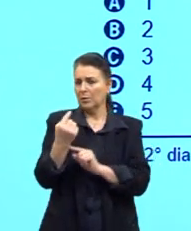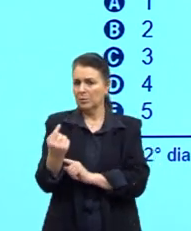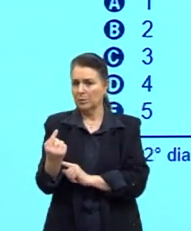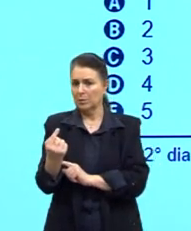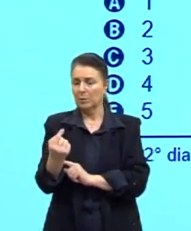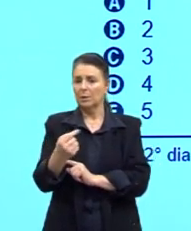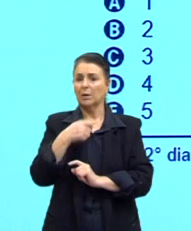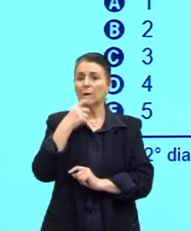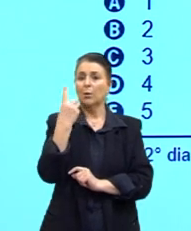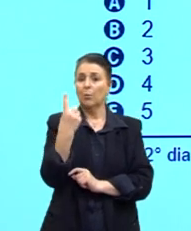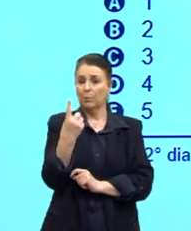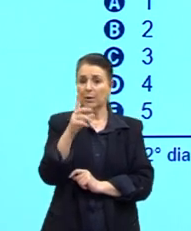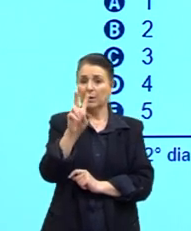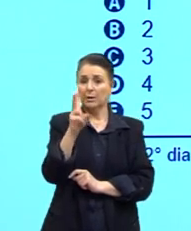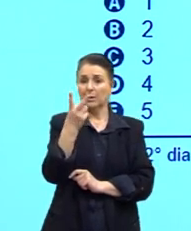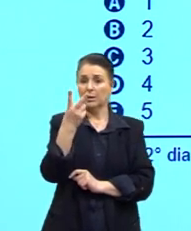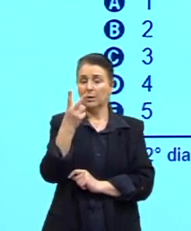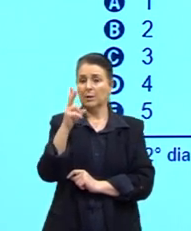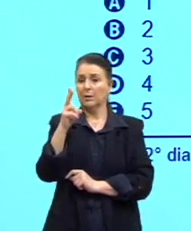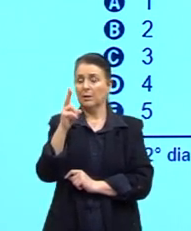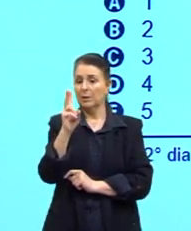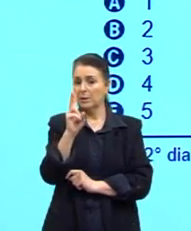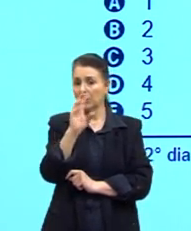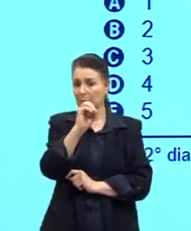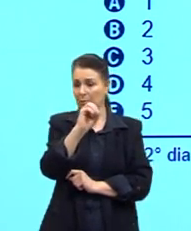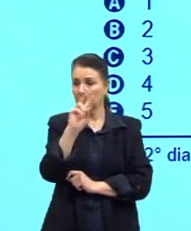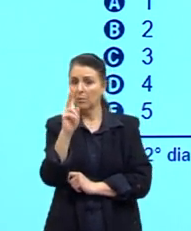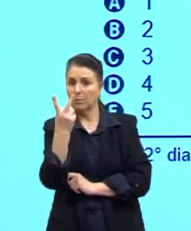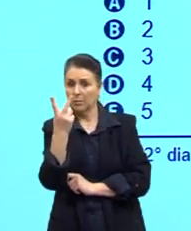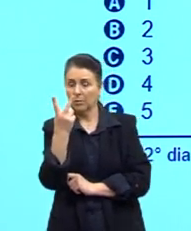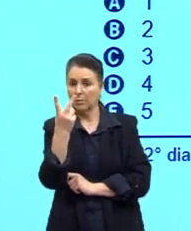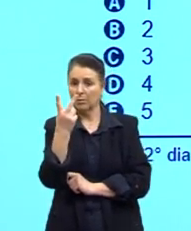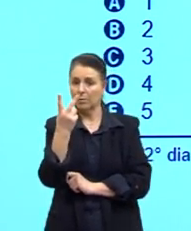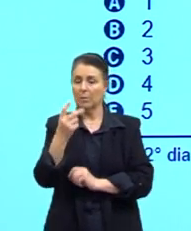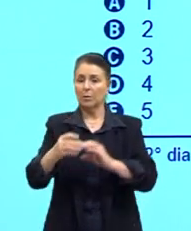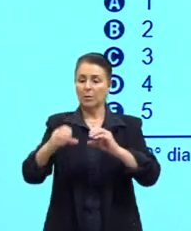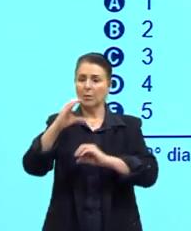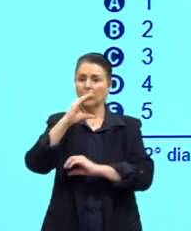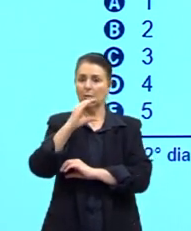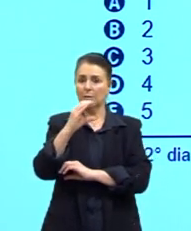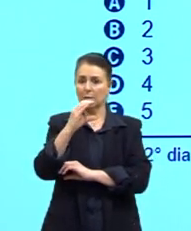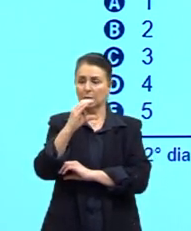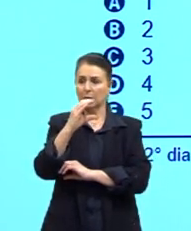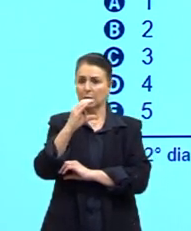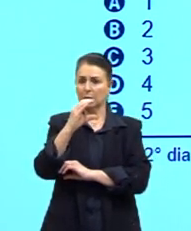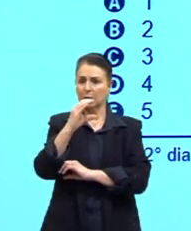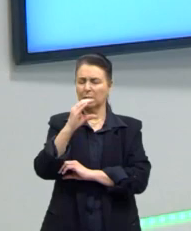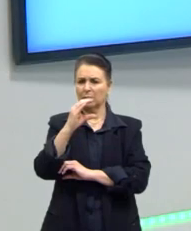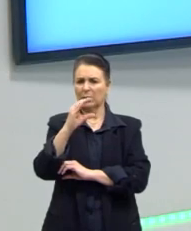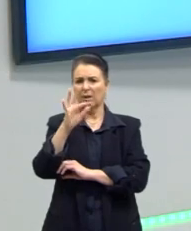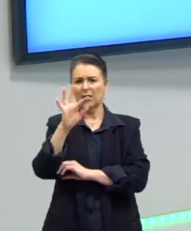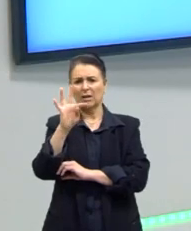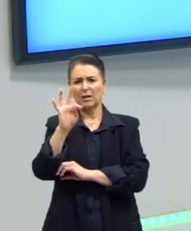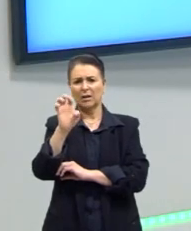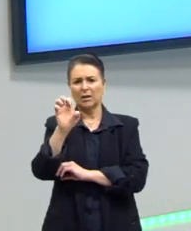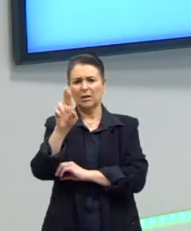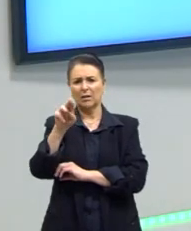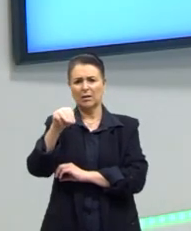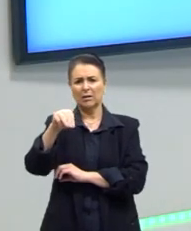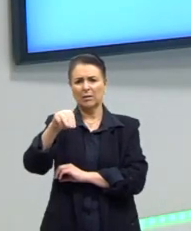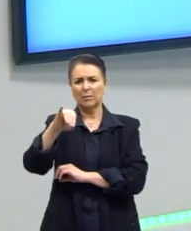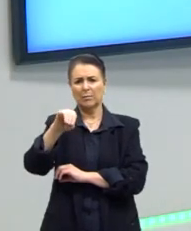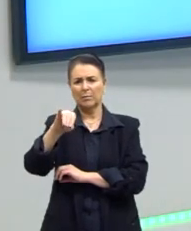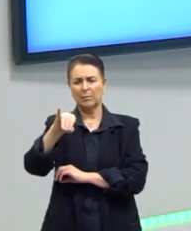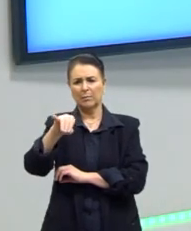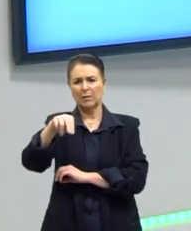hidroxila, que é o OH, um grupo funcional, em carbono terminal. Mas o que é carbono terminal? Eu não tinha usado essa nomenclatura